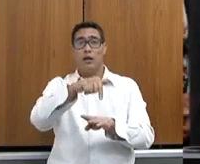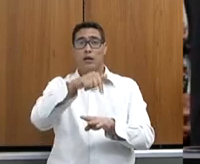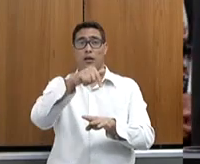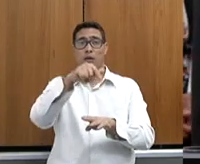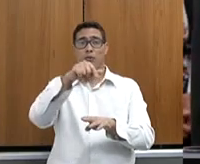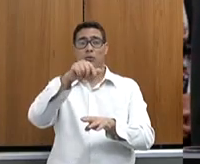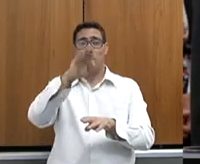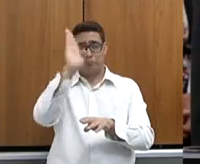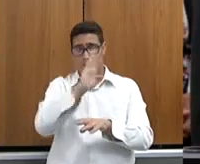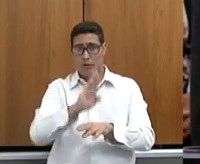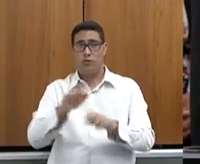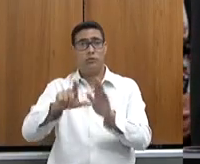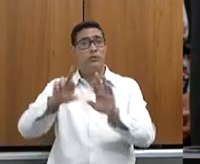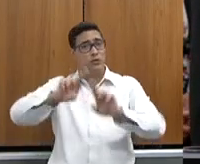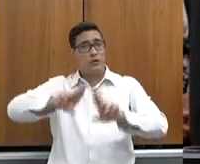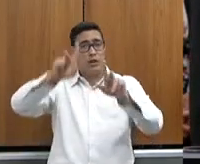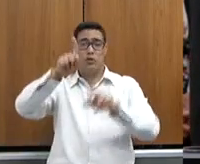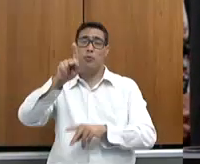PNAE,